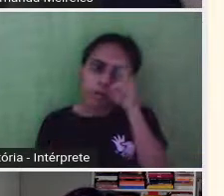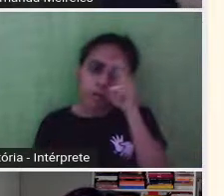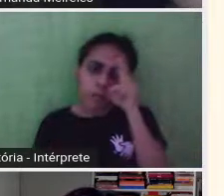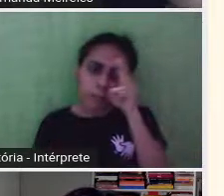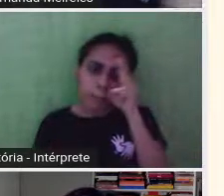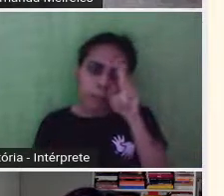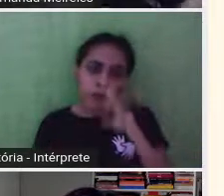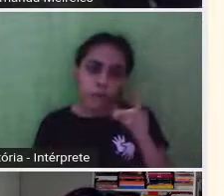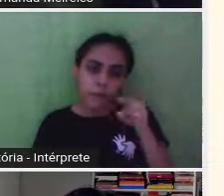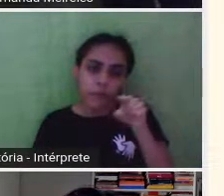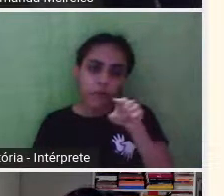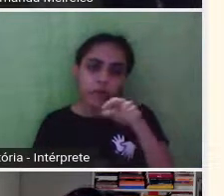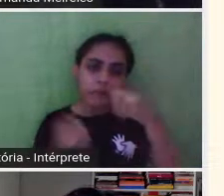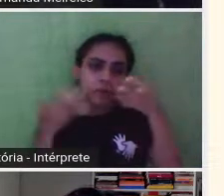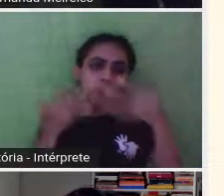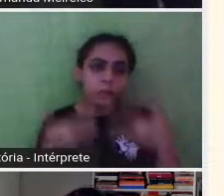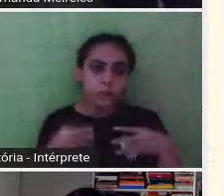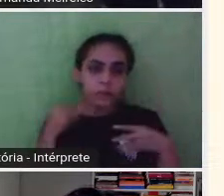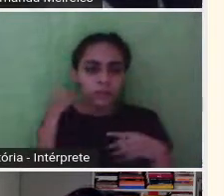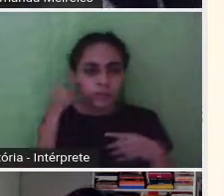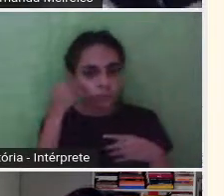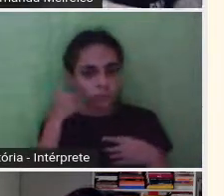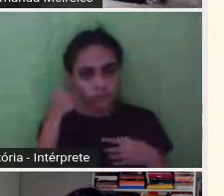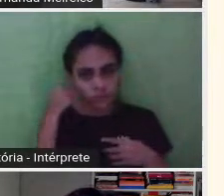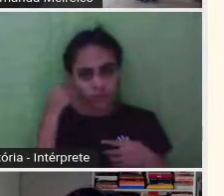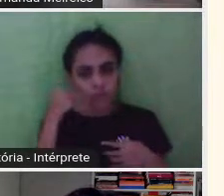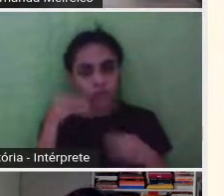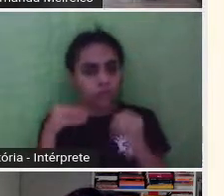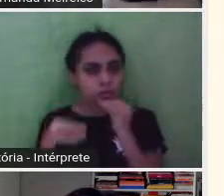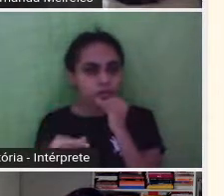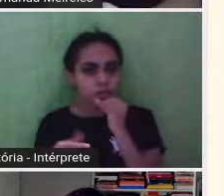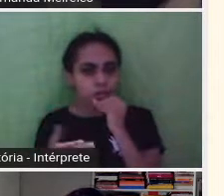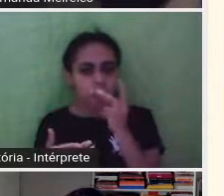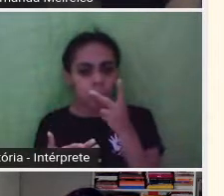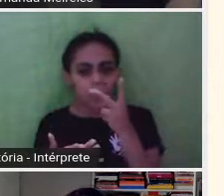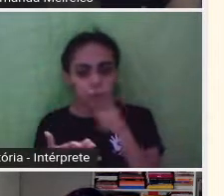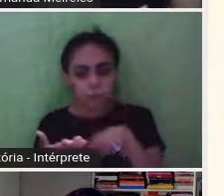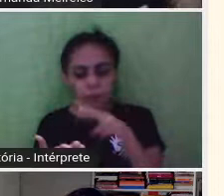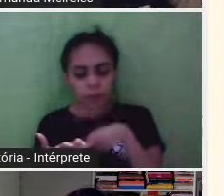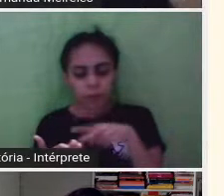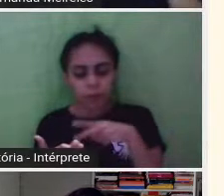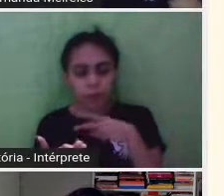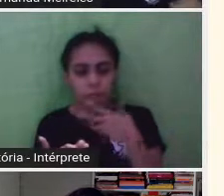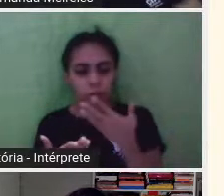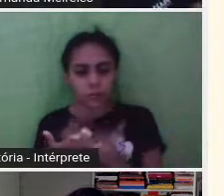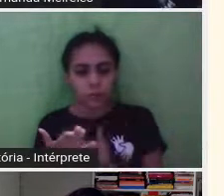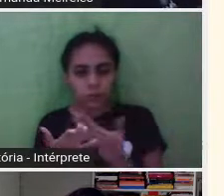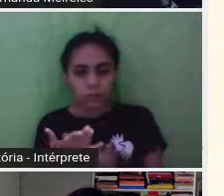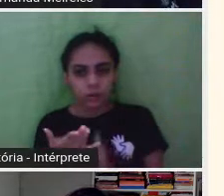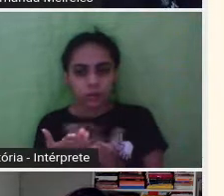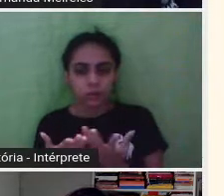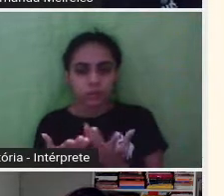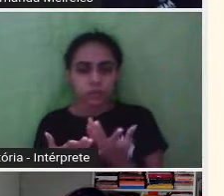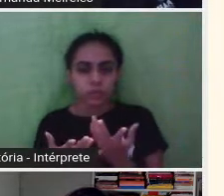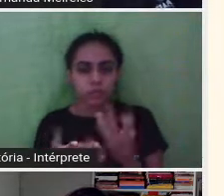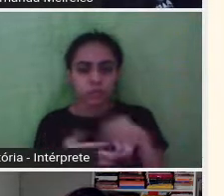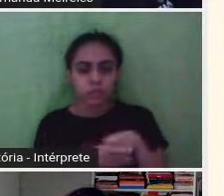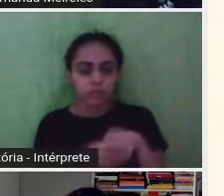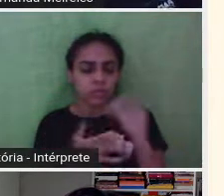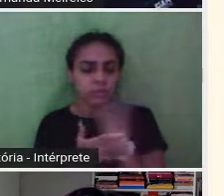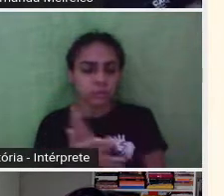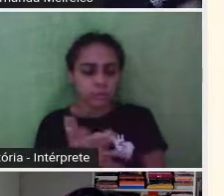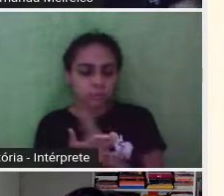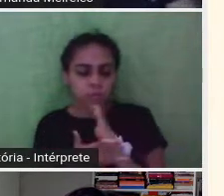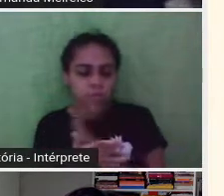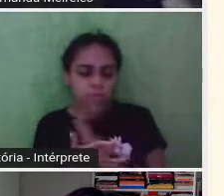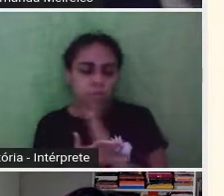falou que foi uma experiência muito física, né? Ler o livro e estar sentindo aquelas coisas. Porque é isso, o trabalho de um grande